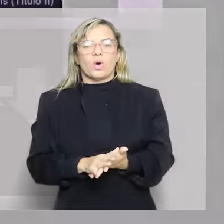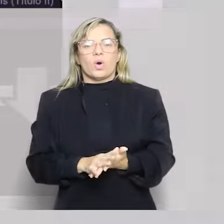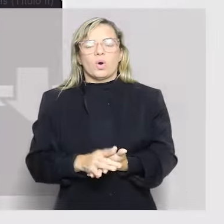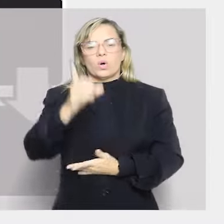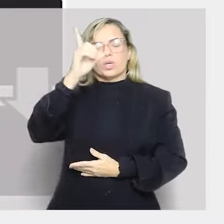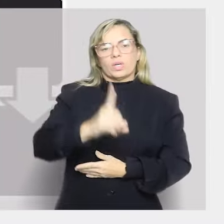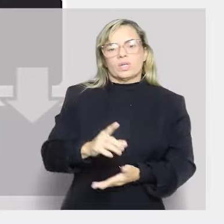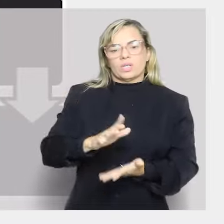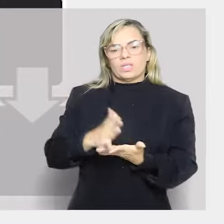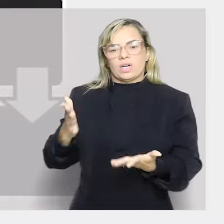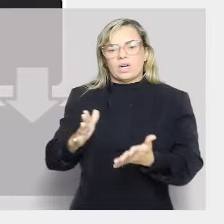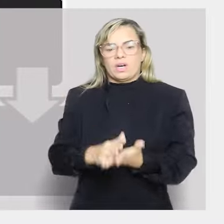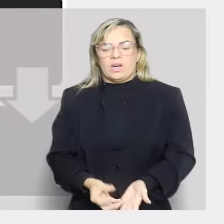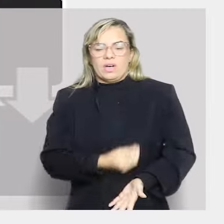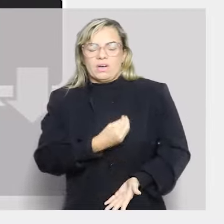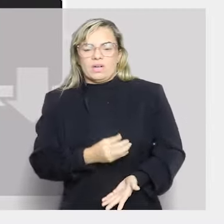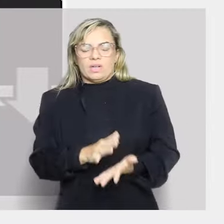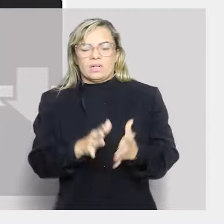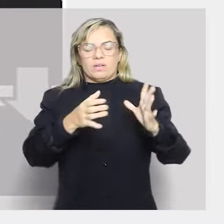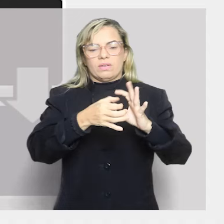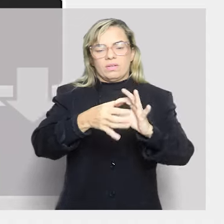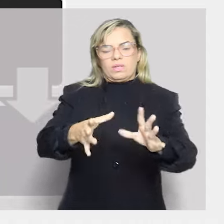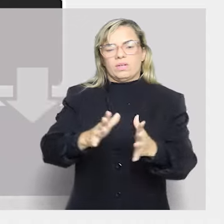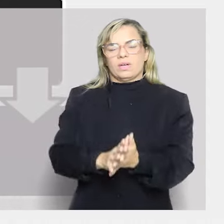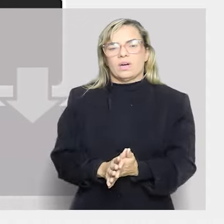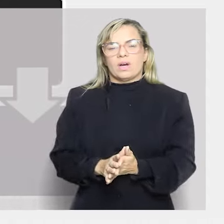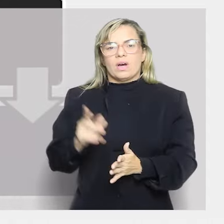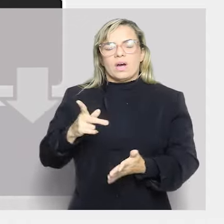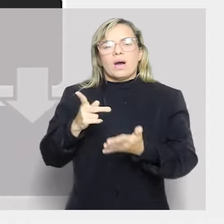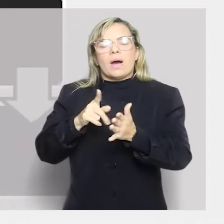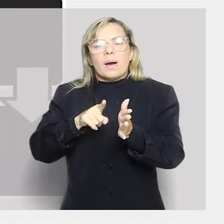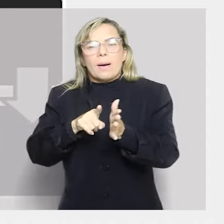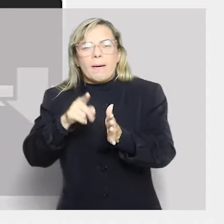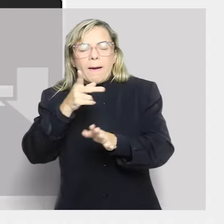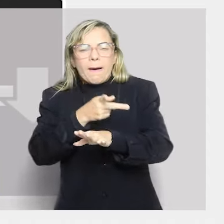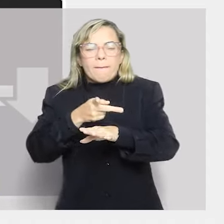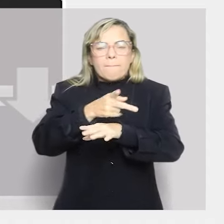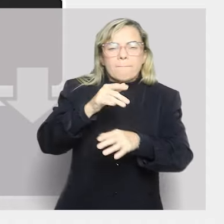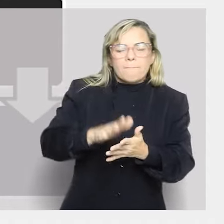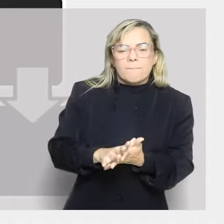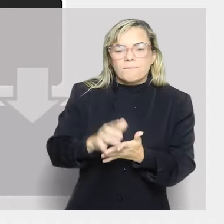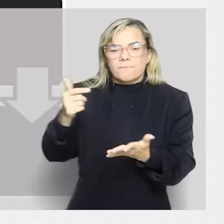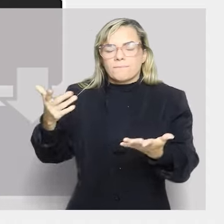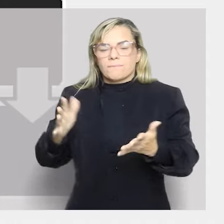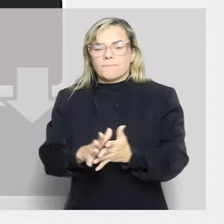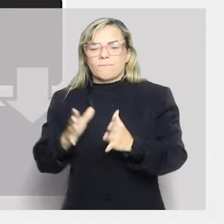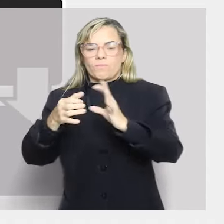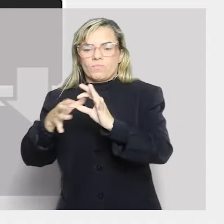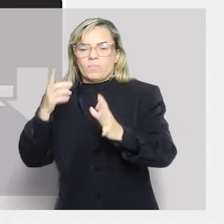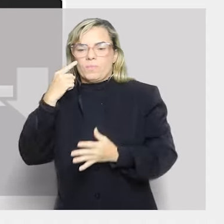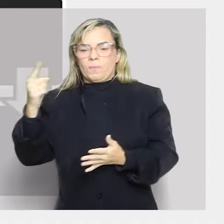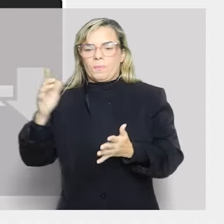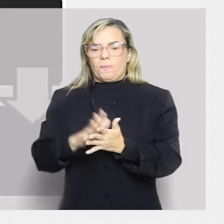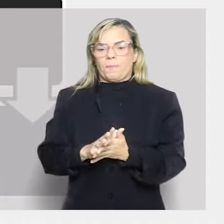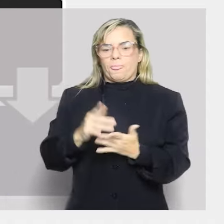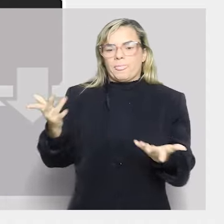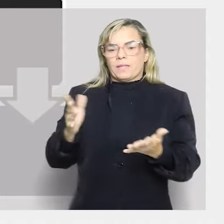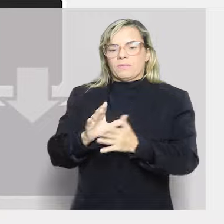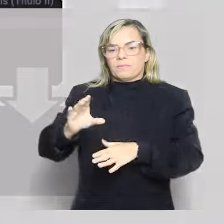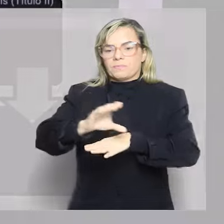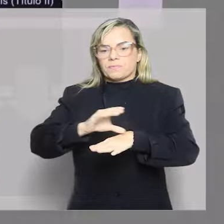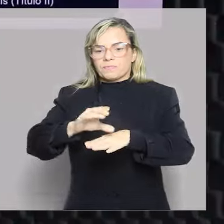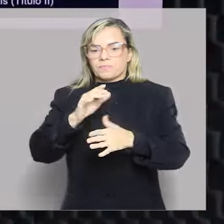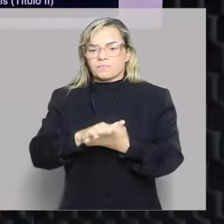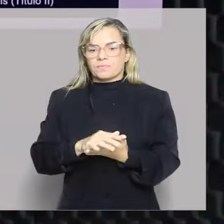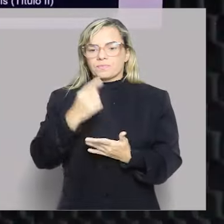Declaração dos direitos do homem, 1789, na França. Ali é um documento fundamental da Revolução Francesa,